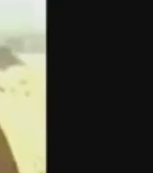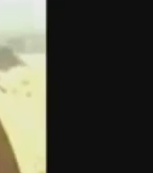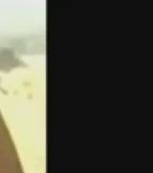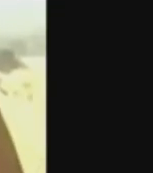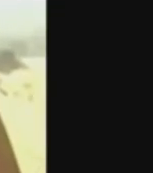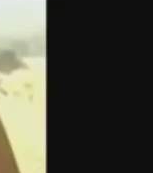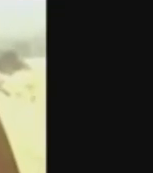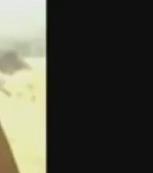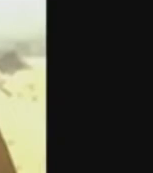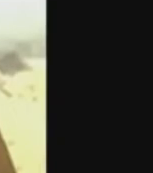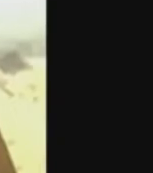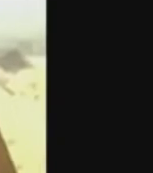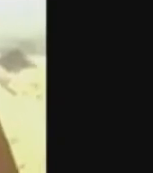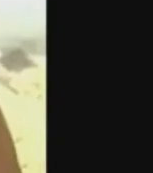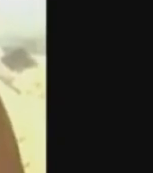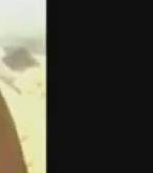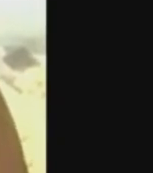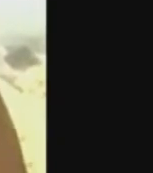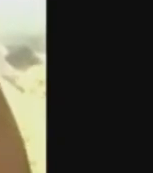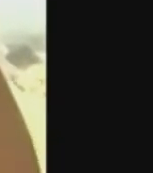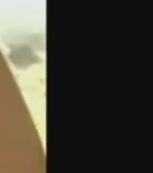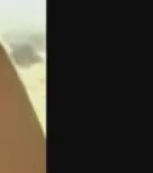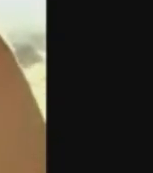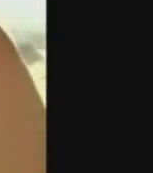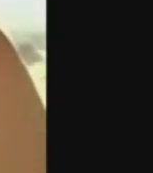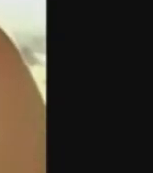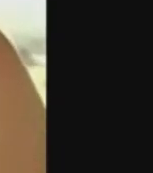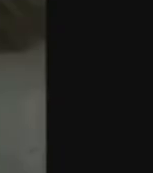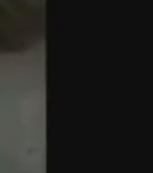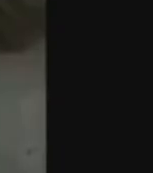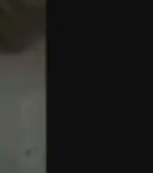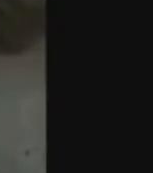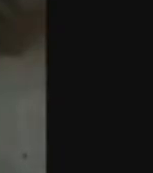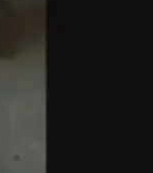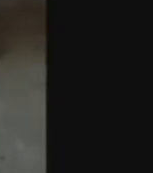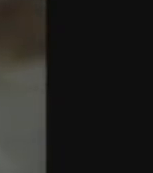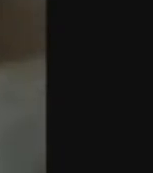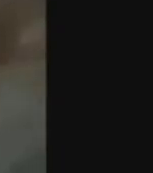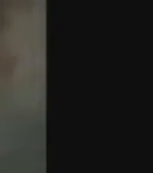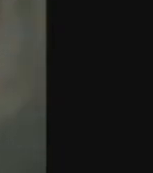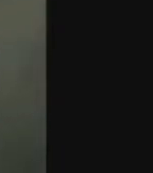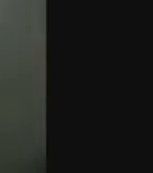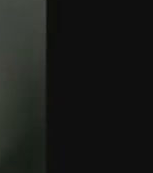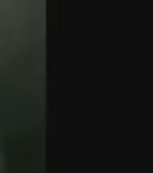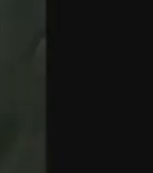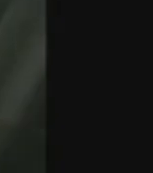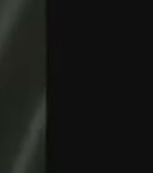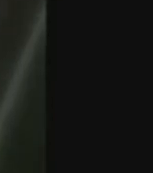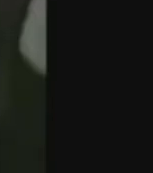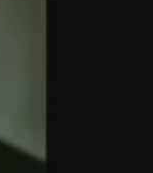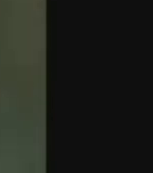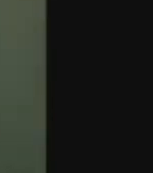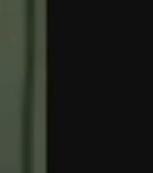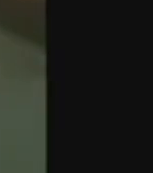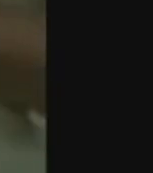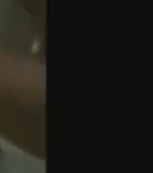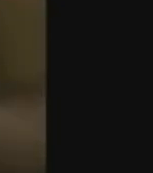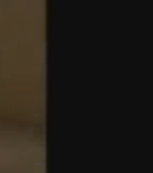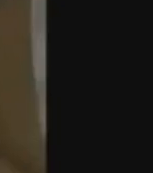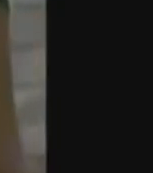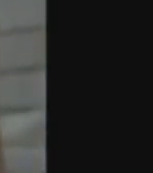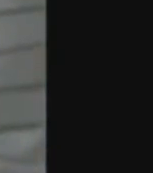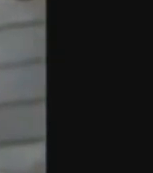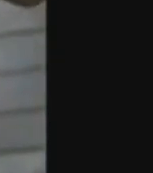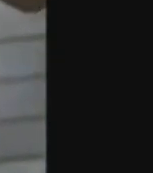aqui em Florianópolis que o peixe é um grande produto. O material passou por exame de DNA para saber se o produto